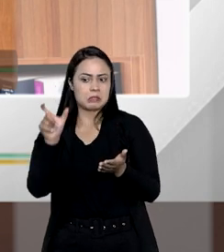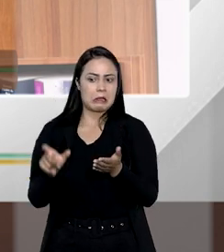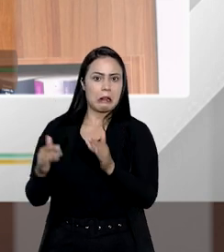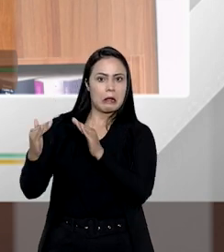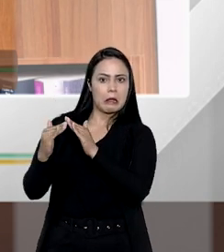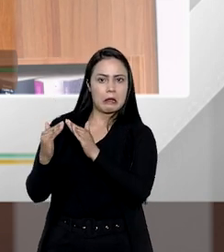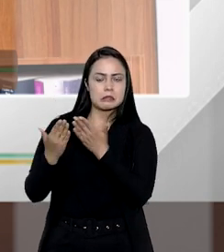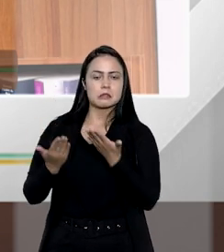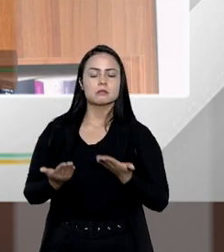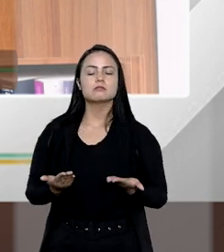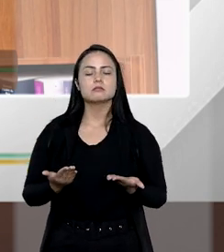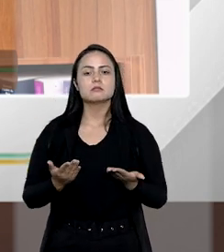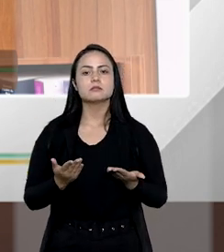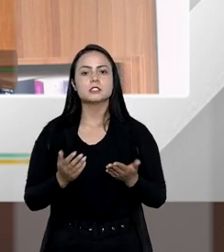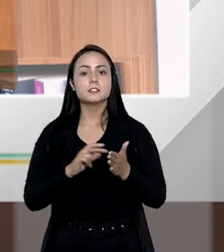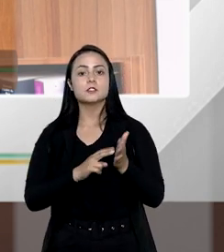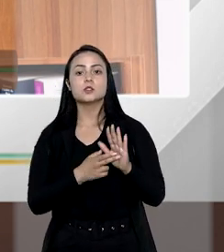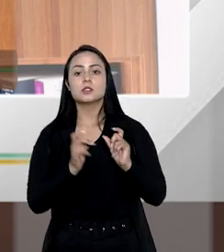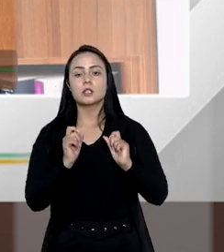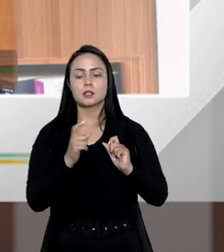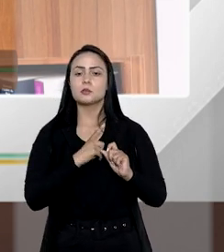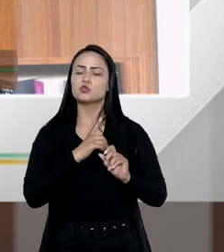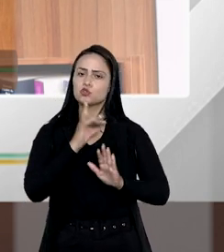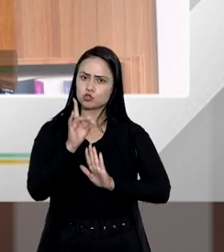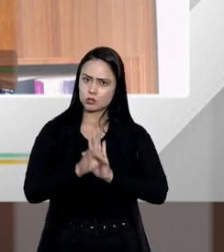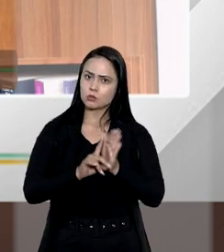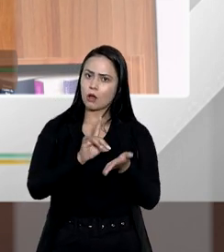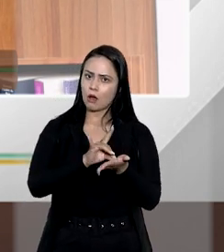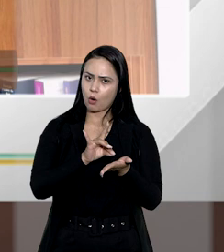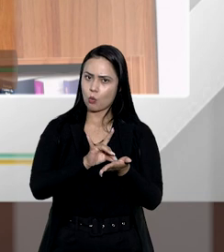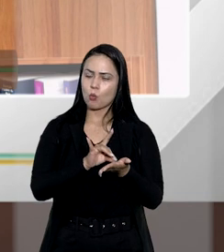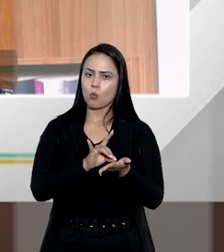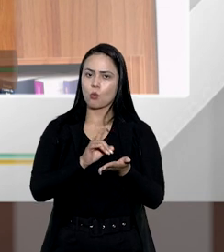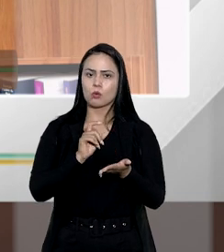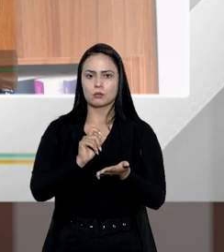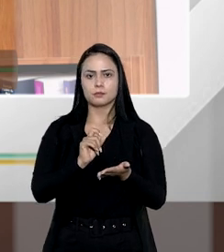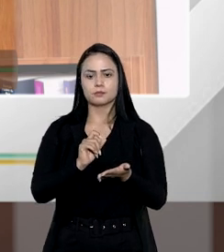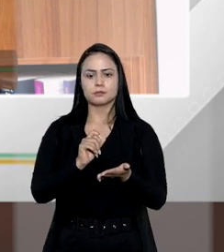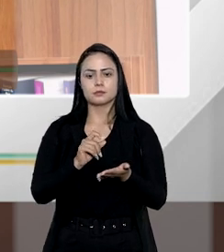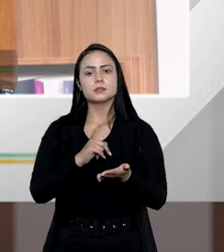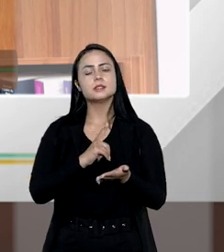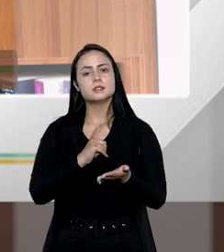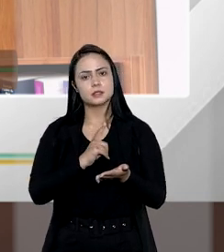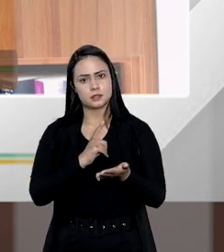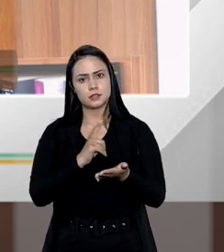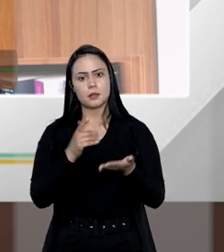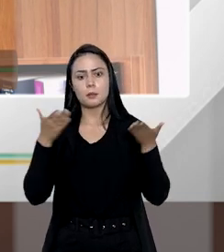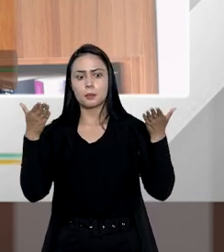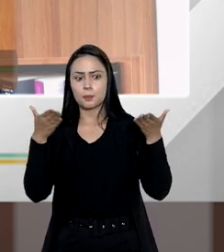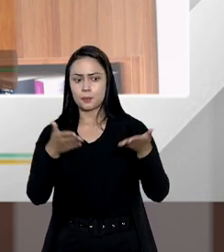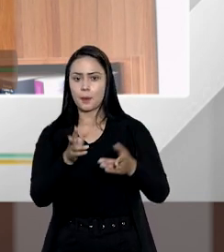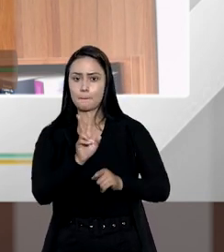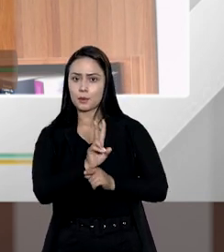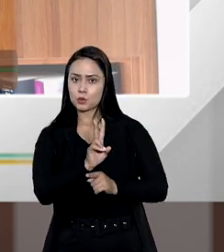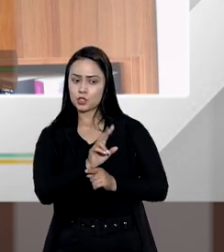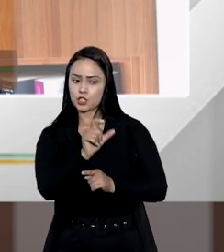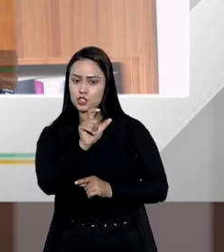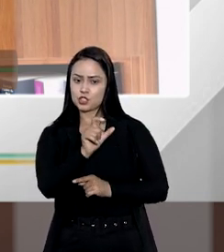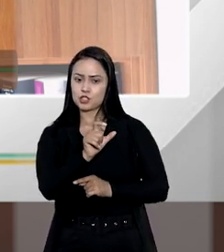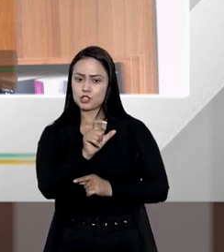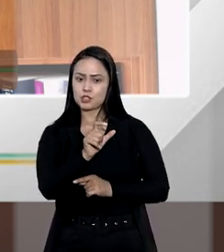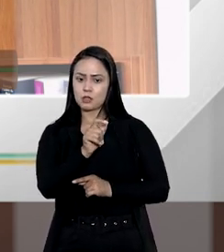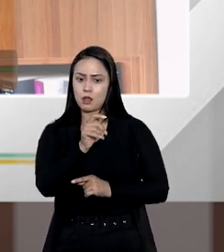imóvel. Ou seja, nós temos aí um direito real que tem uma boa intenção que é proteger